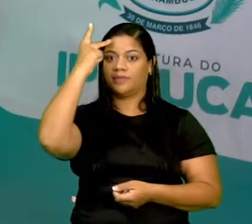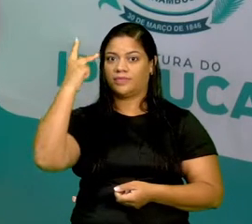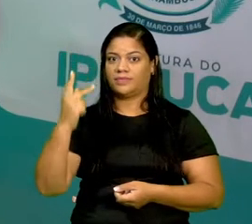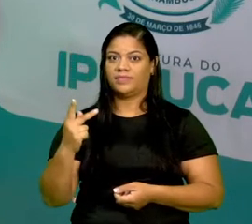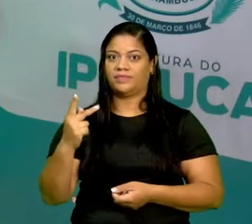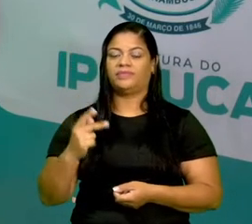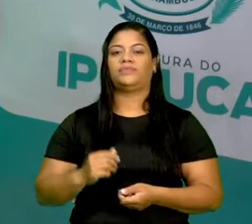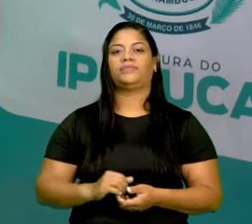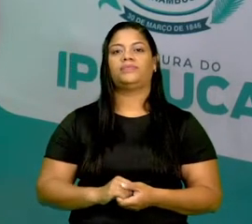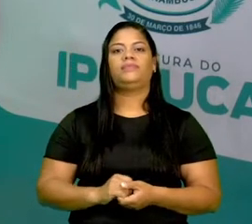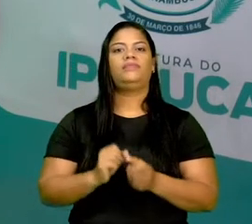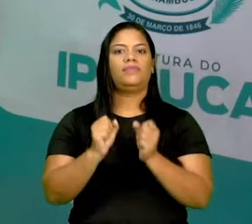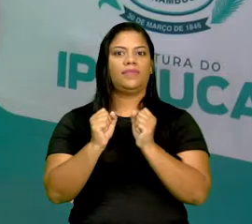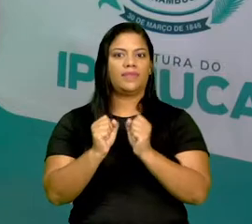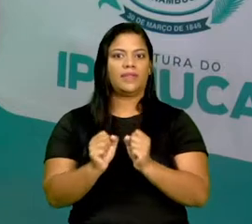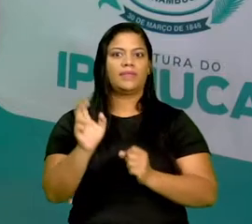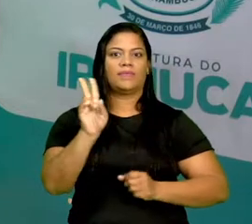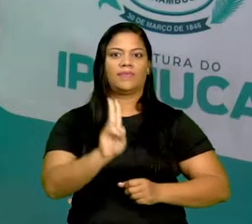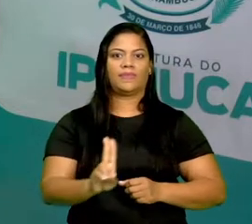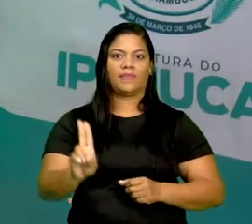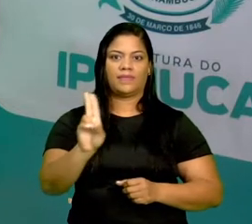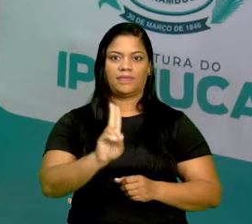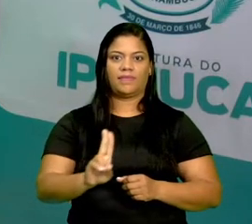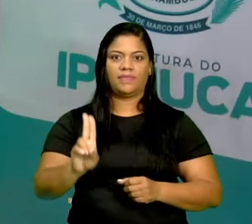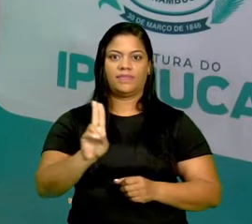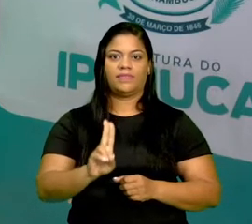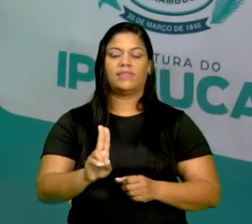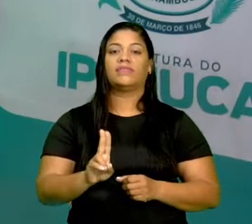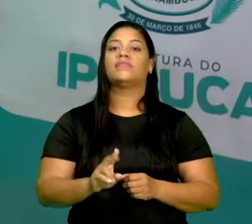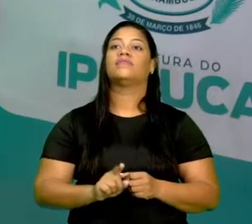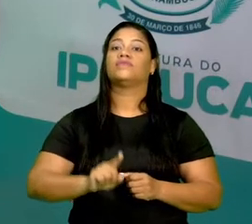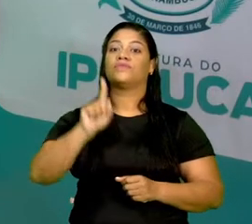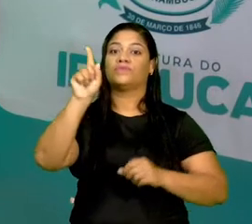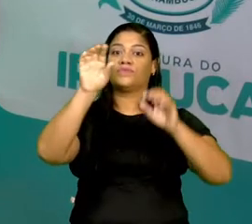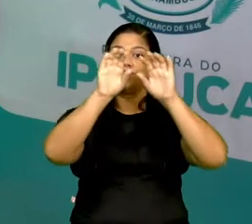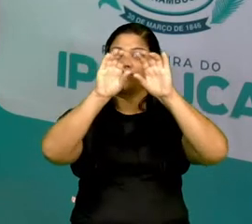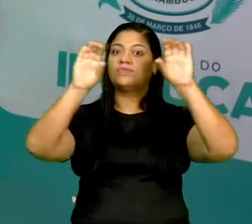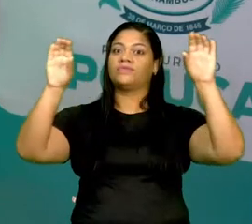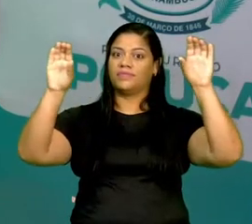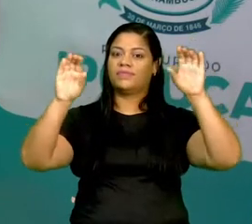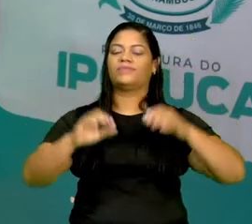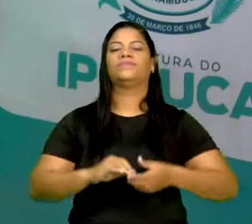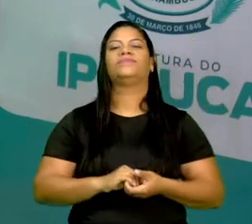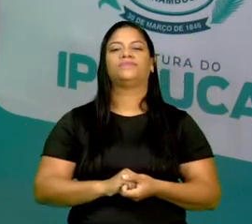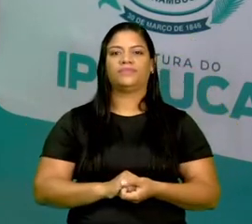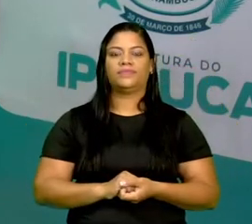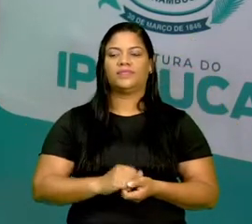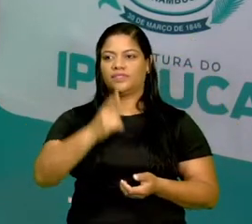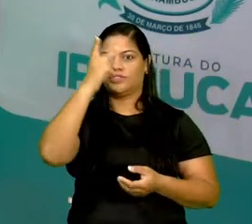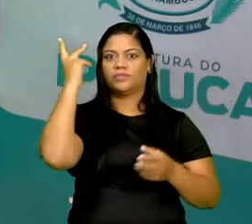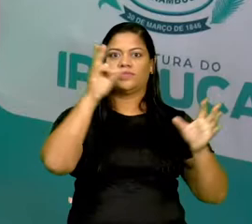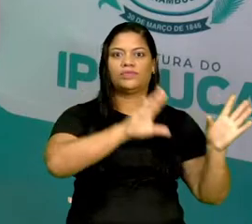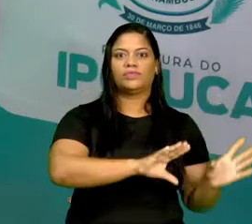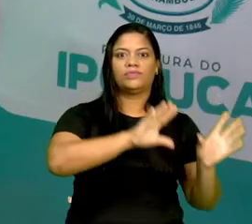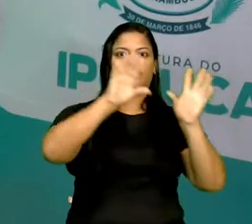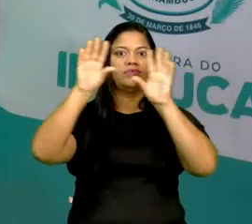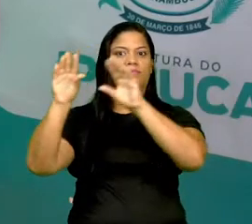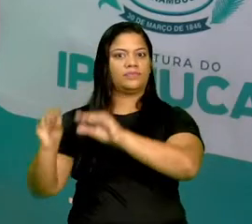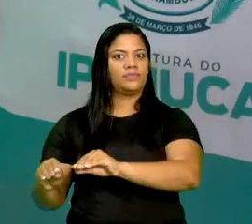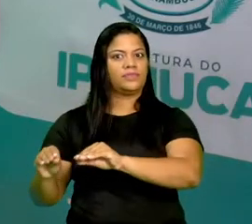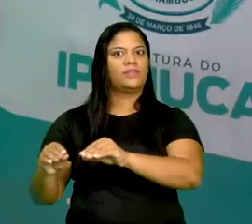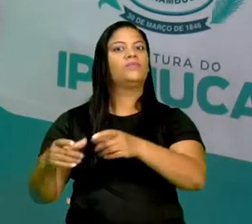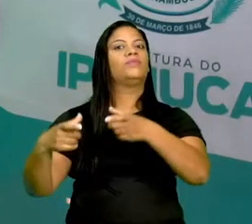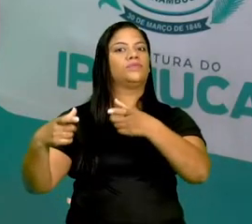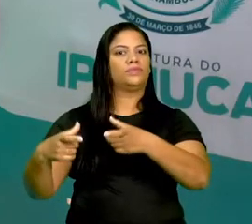Então, podemos utilizar o meio de transporte aéreo para levar as pessoas de um